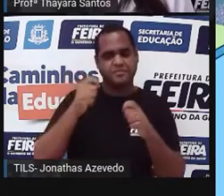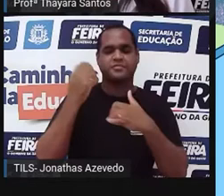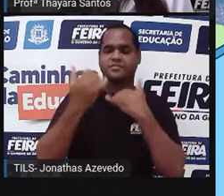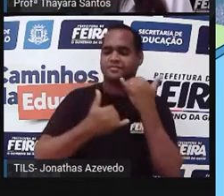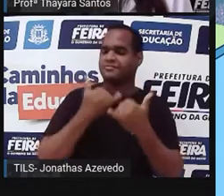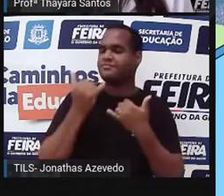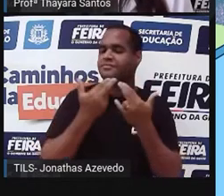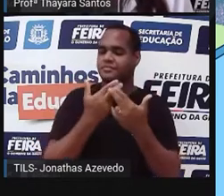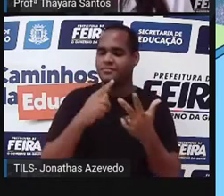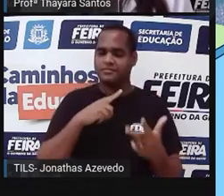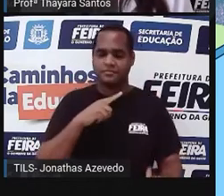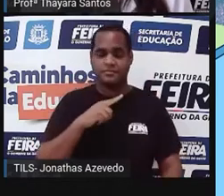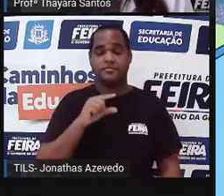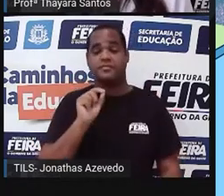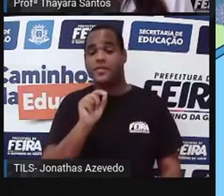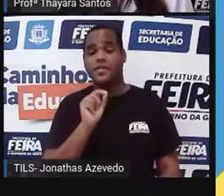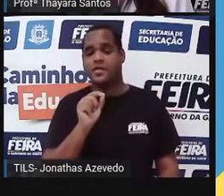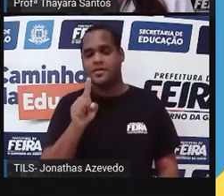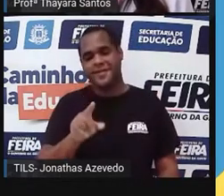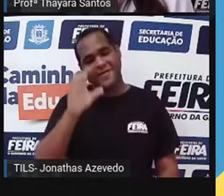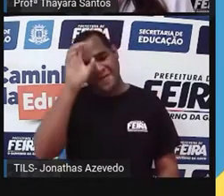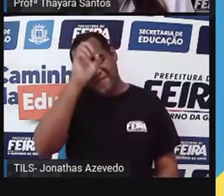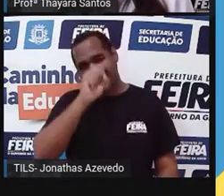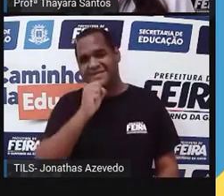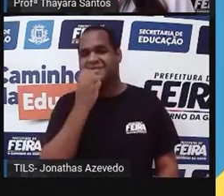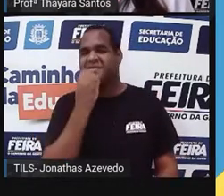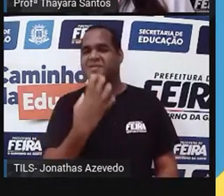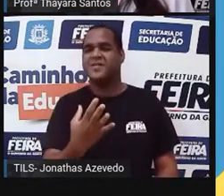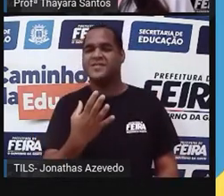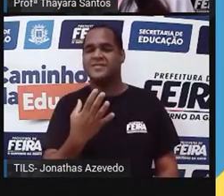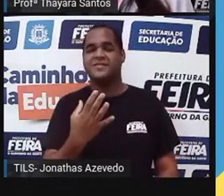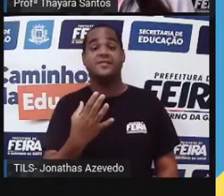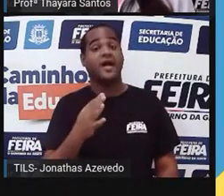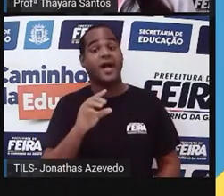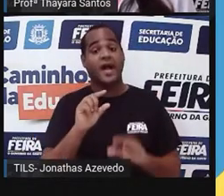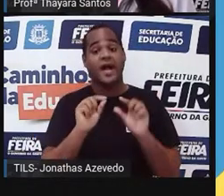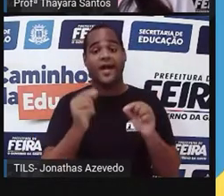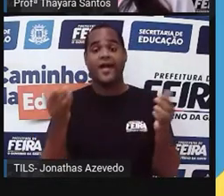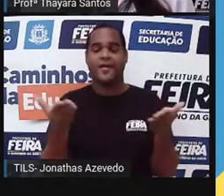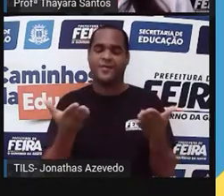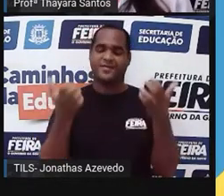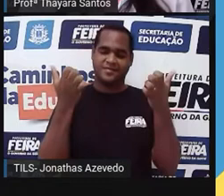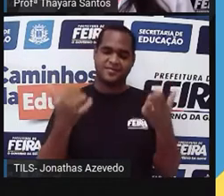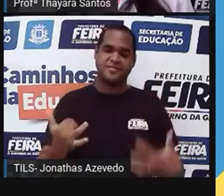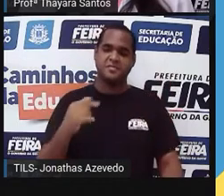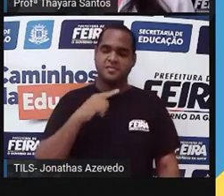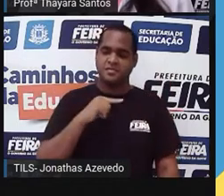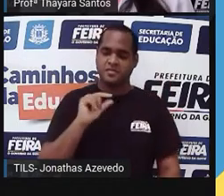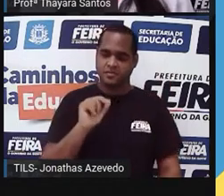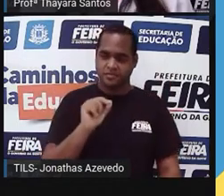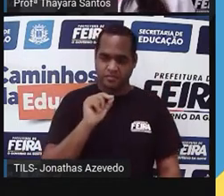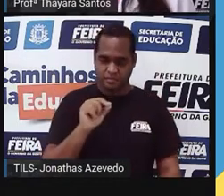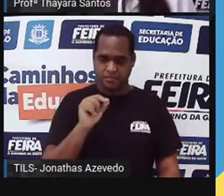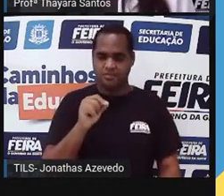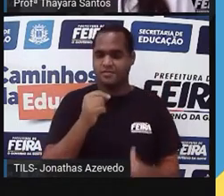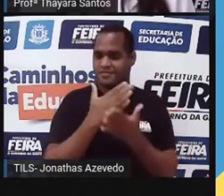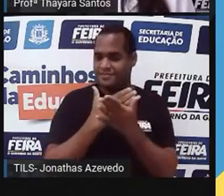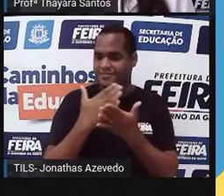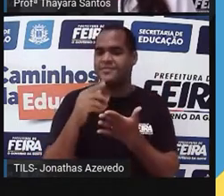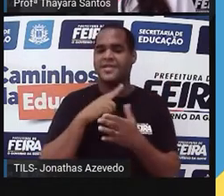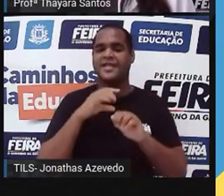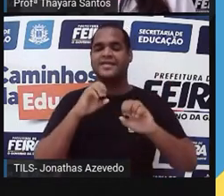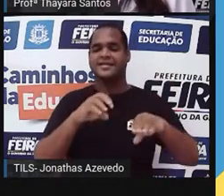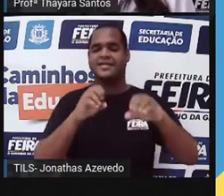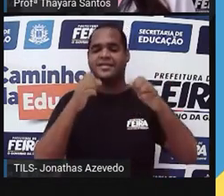de hoje, que vocês aprendam bastante. E agora sim, vamos começar a nossa aula. E hoje nós